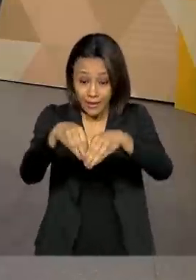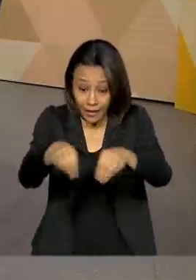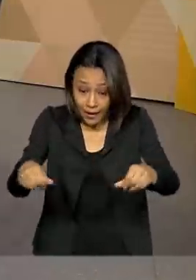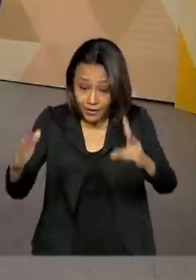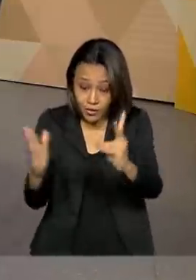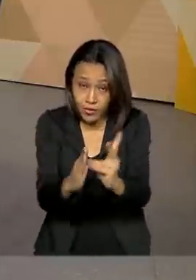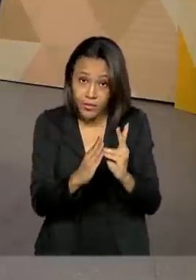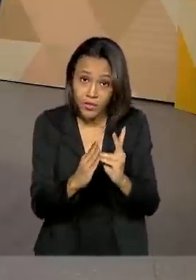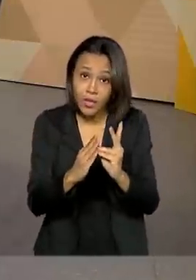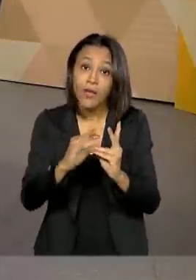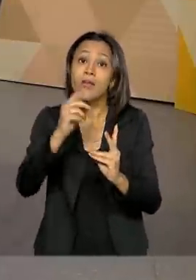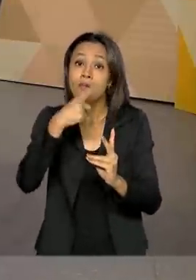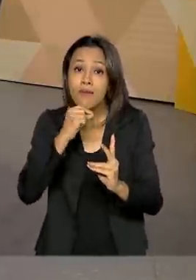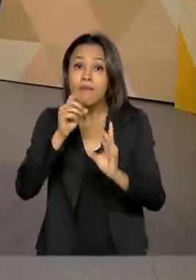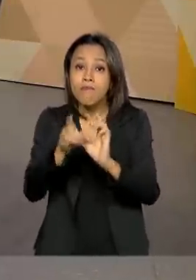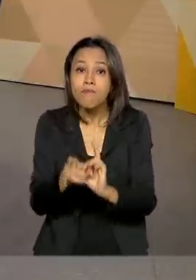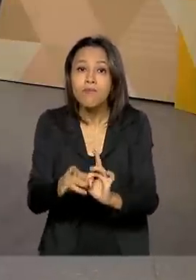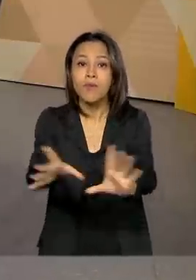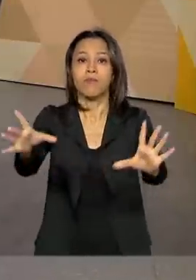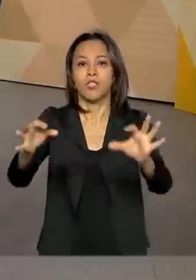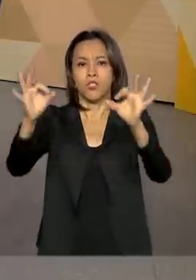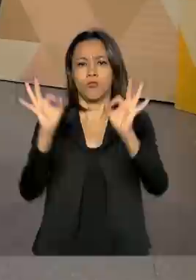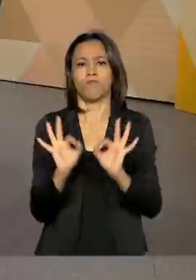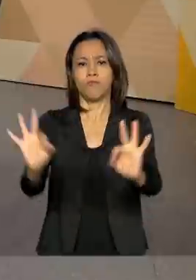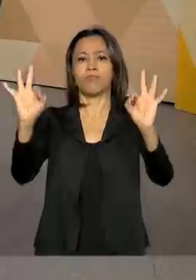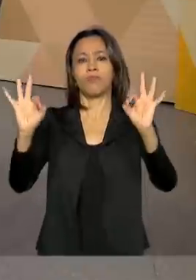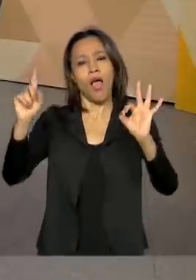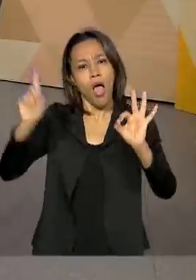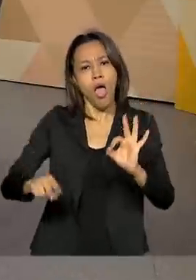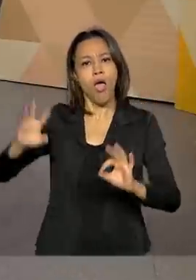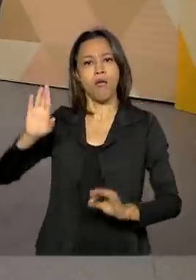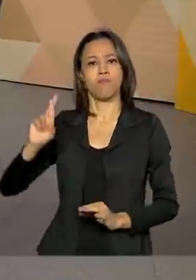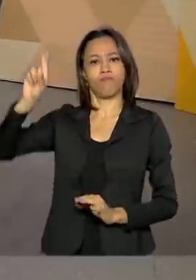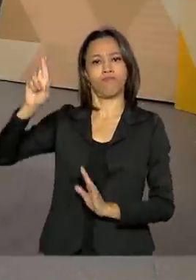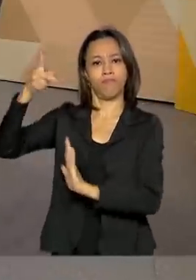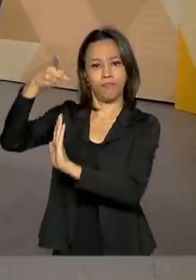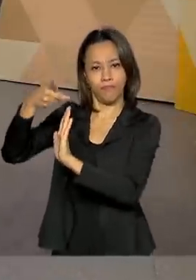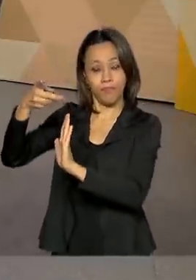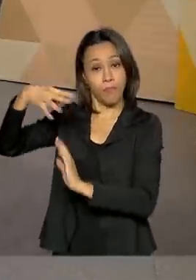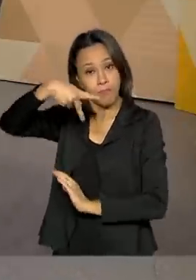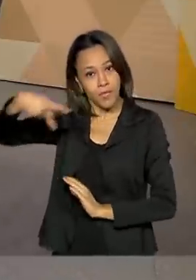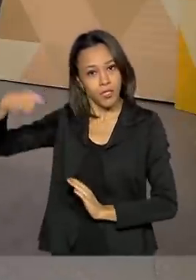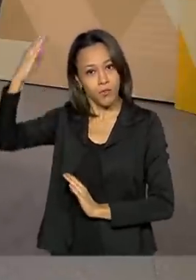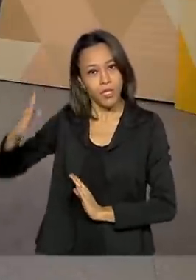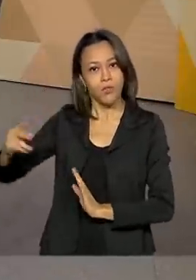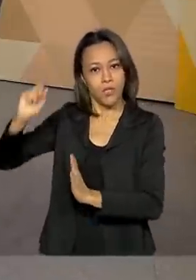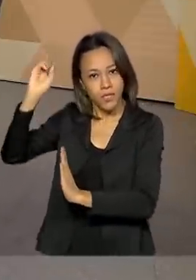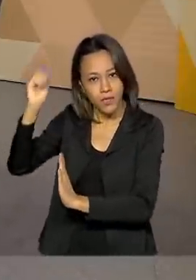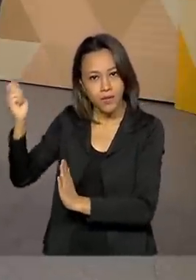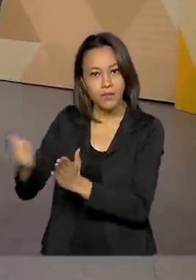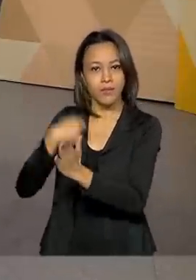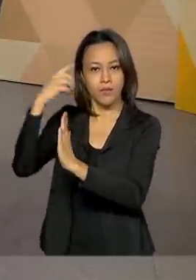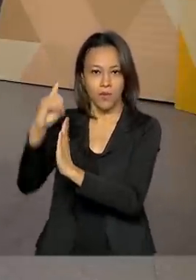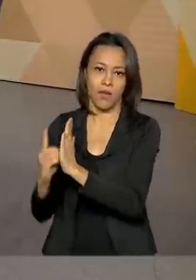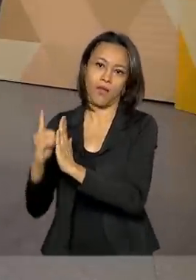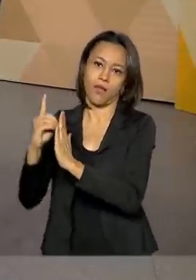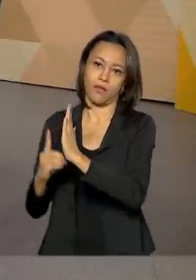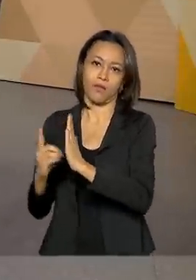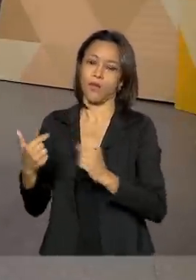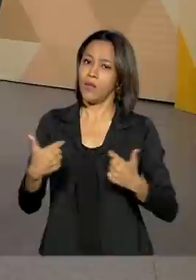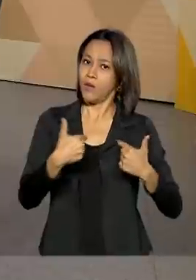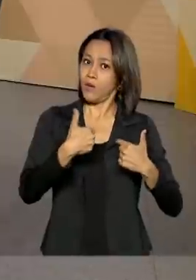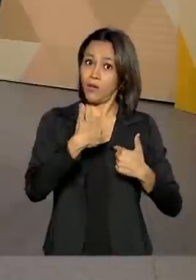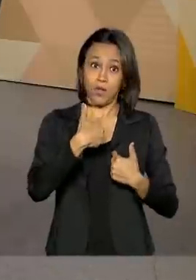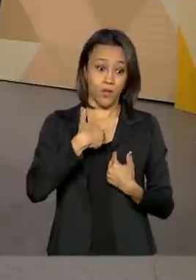se consolida a partir do decreto do presidente da República. Porque eu não posso alijar e antecipar uma